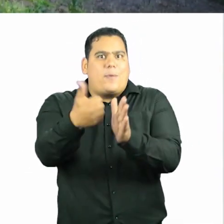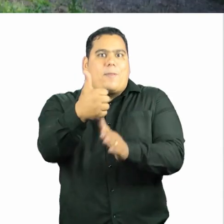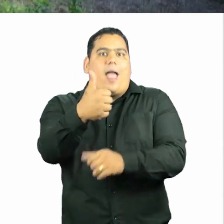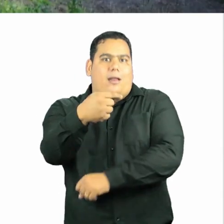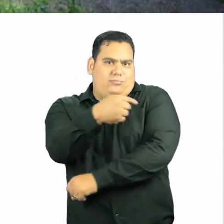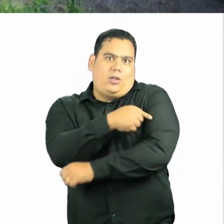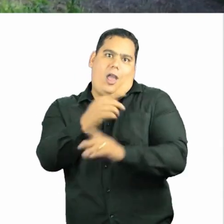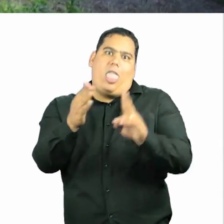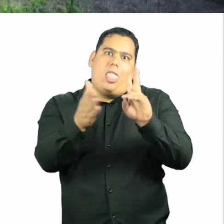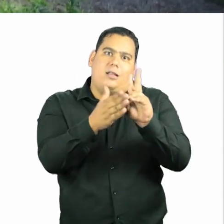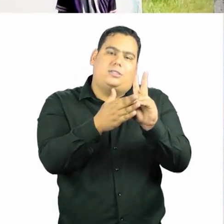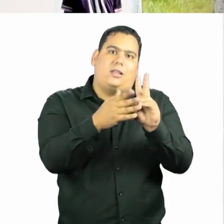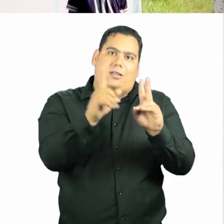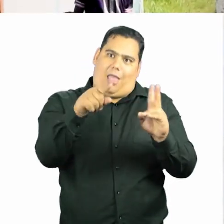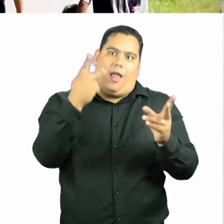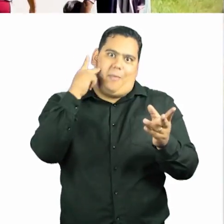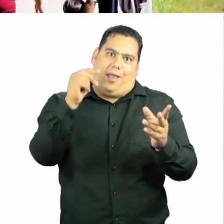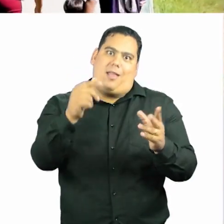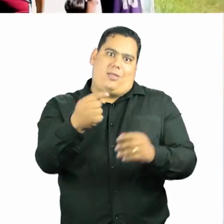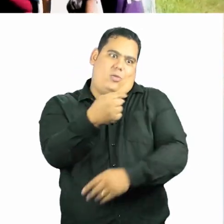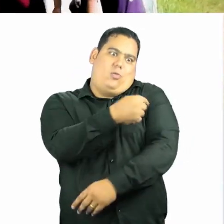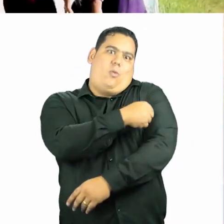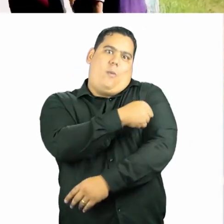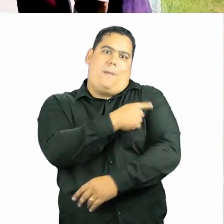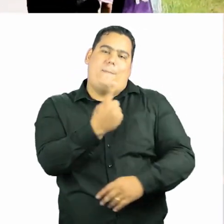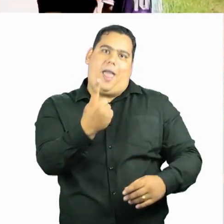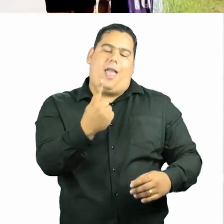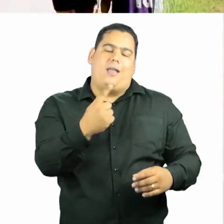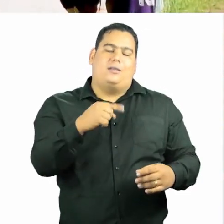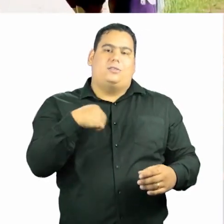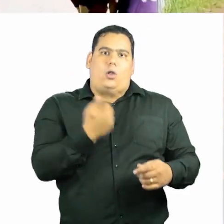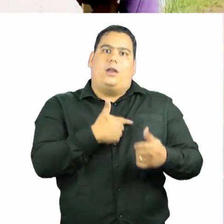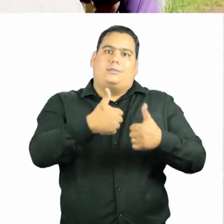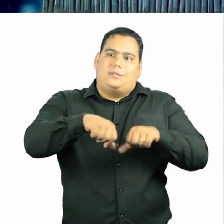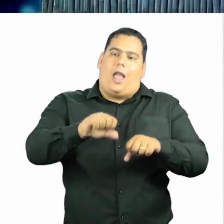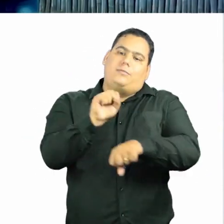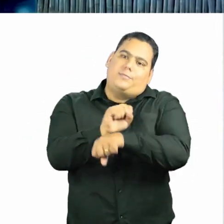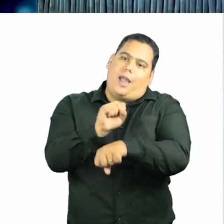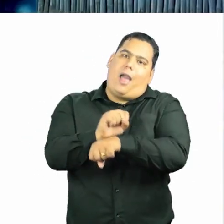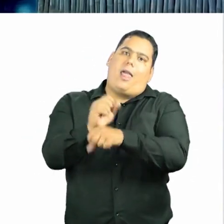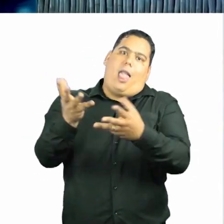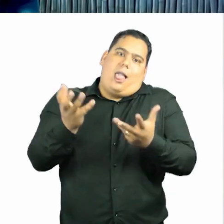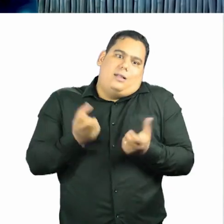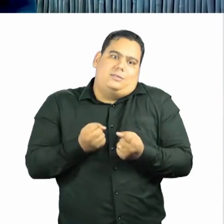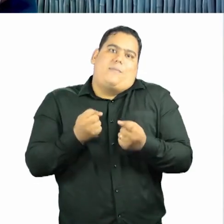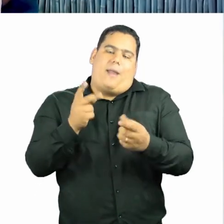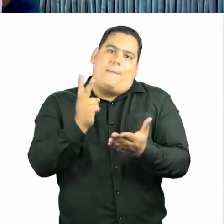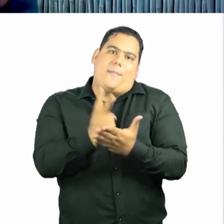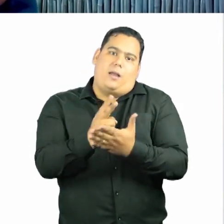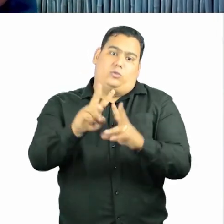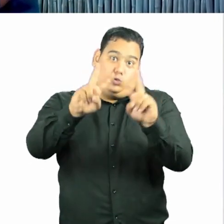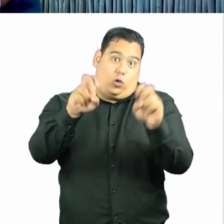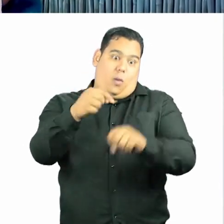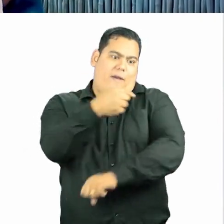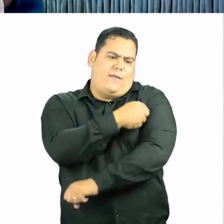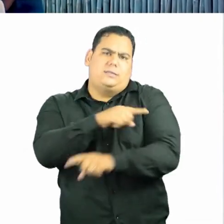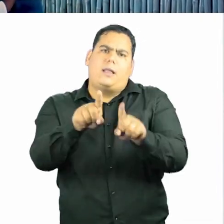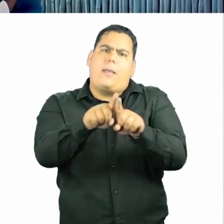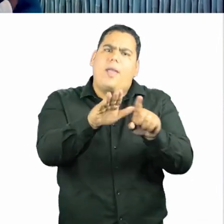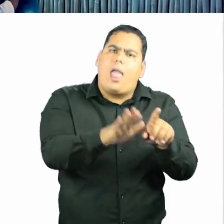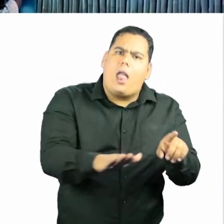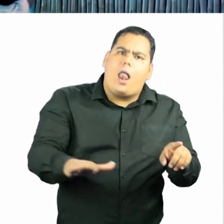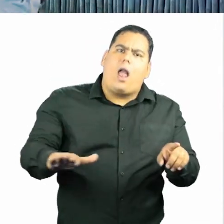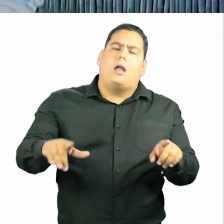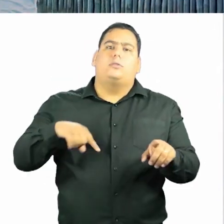indígena, né? A gente estava ansiosas para receber mesmo. Sobre a vacina também das crianças, também